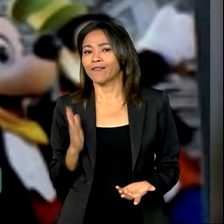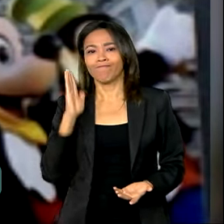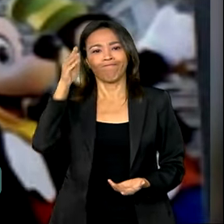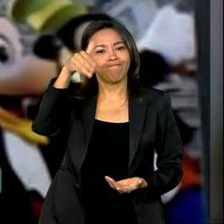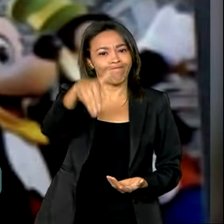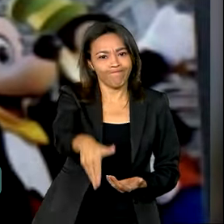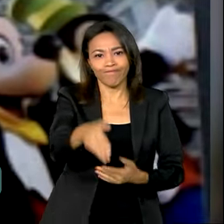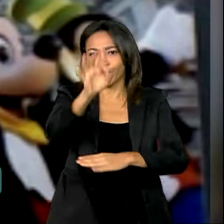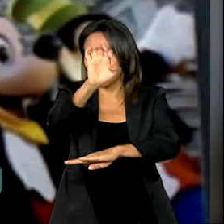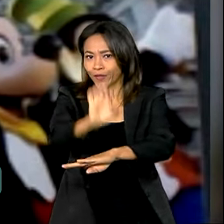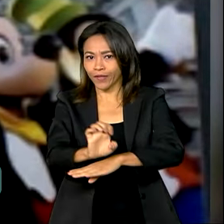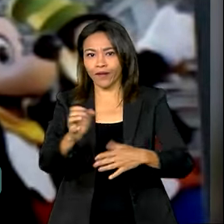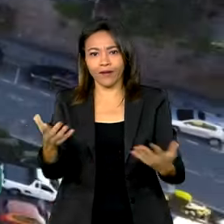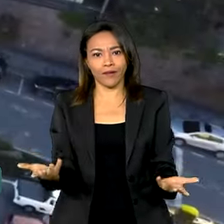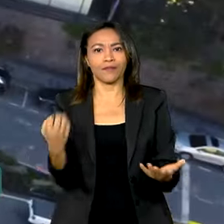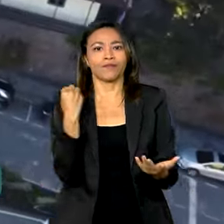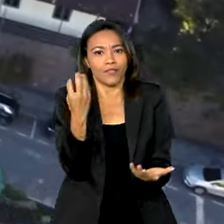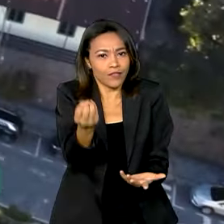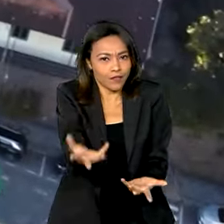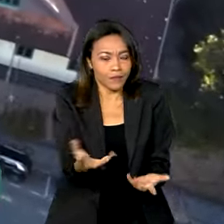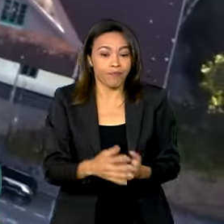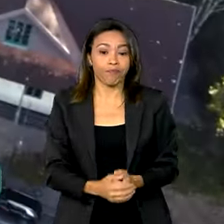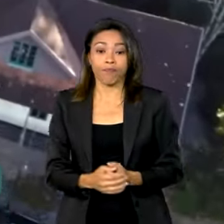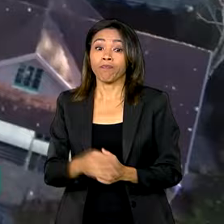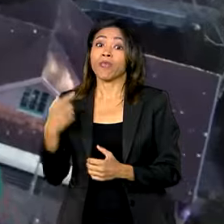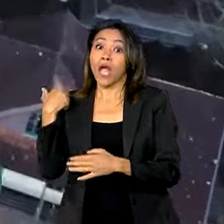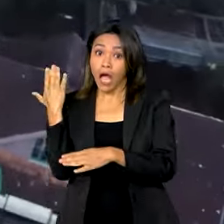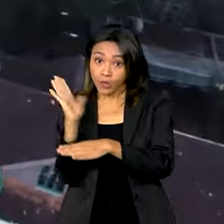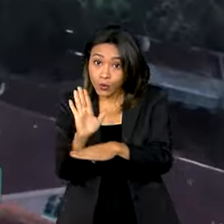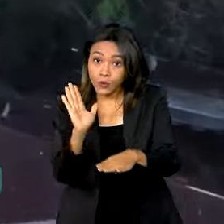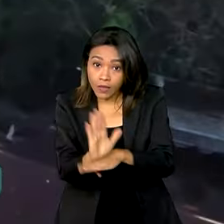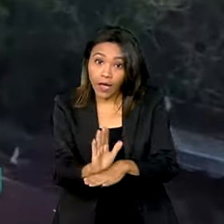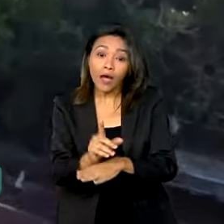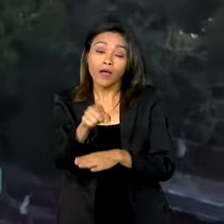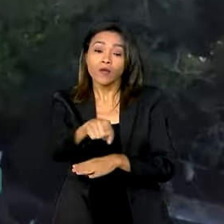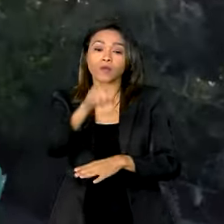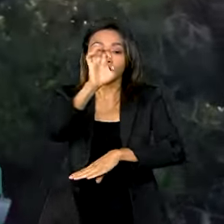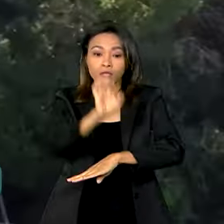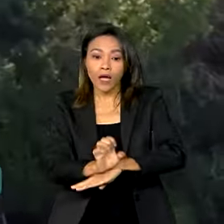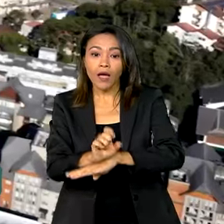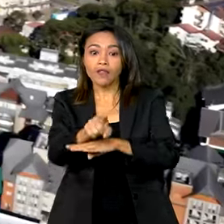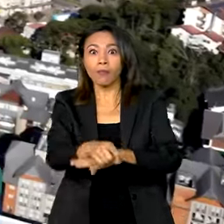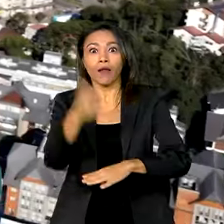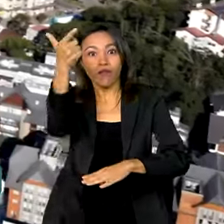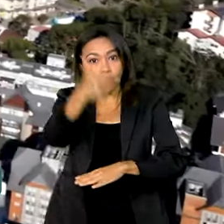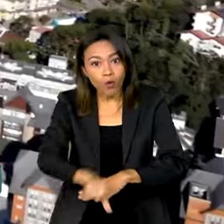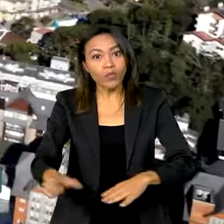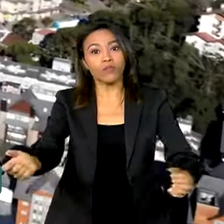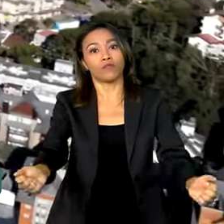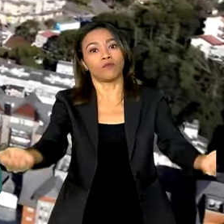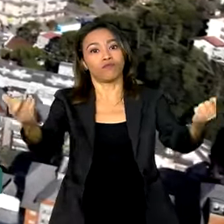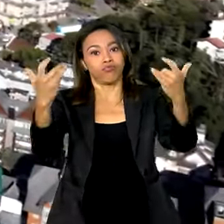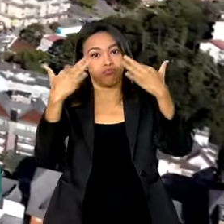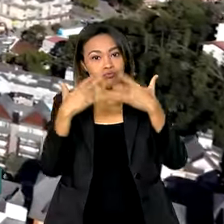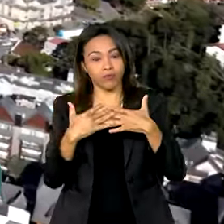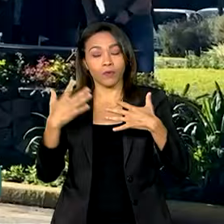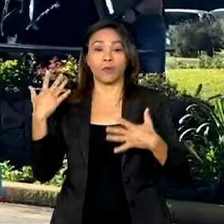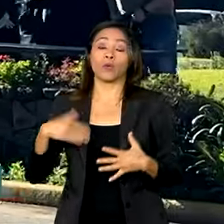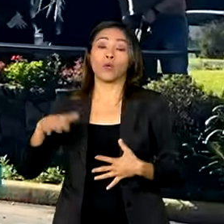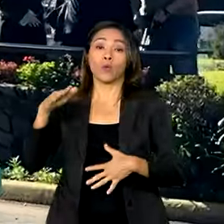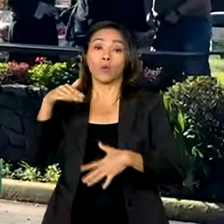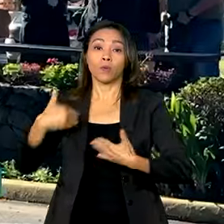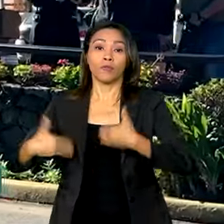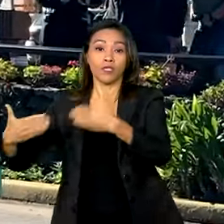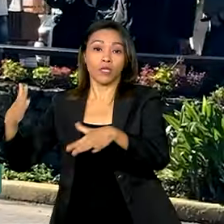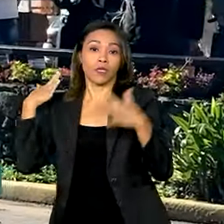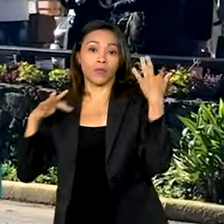fazer a sua viagem. Para ajudar o Rio Grande do Sul a voltar a atrair visitantes, o Ministério do Turismo disponibilizou